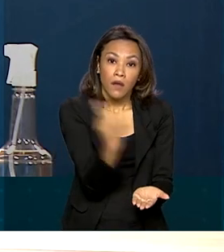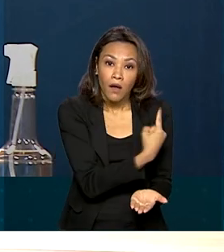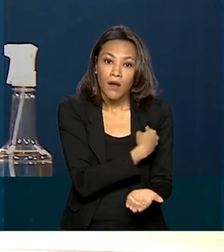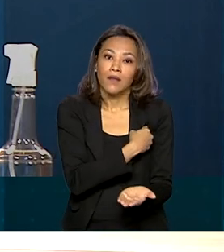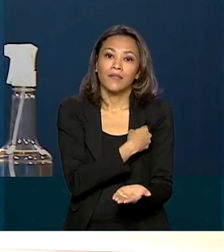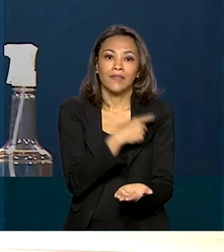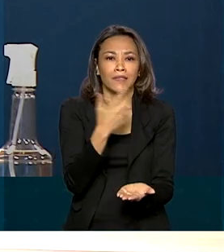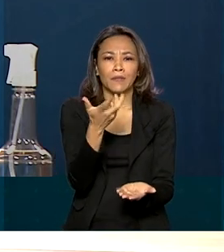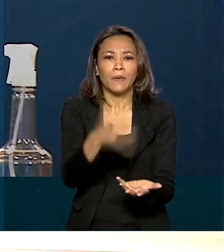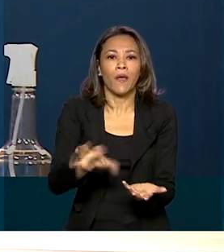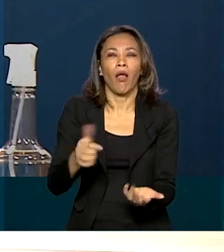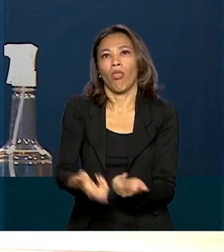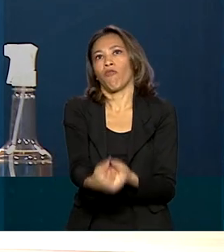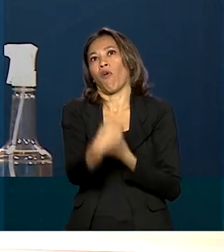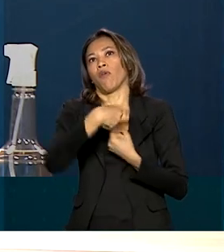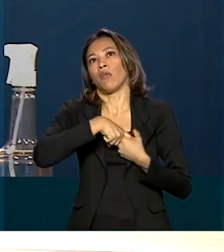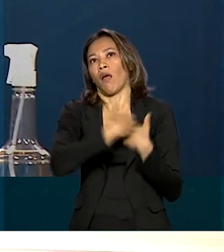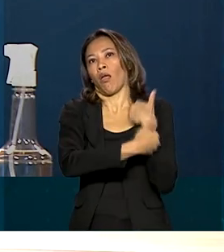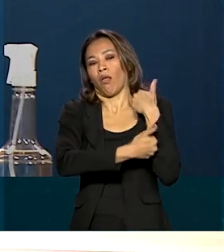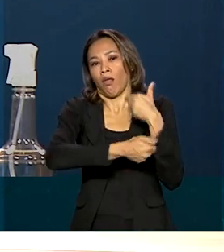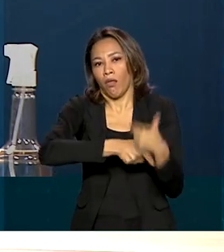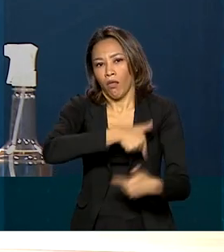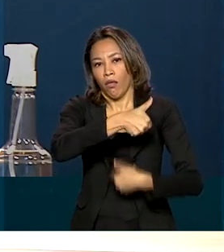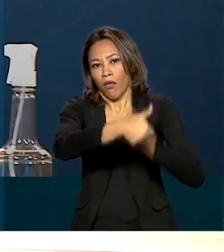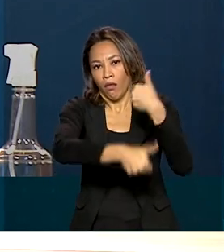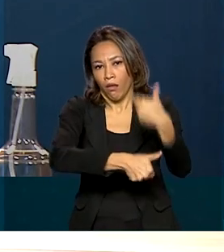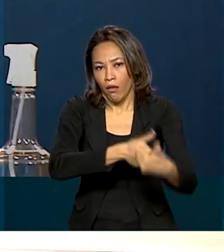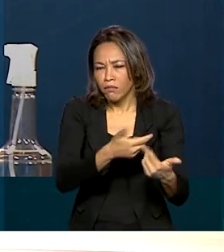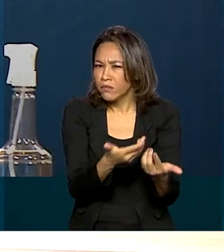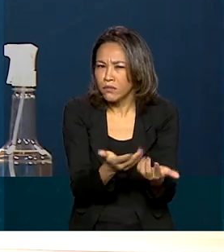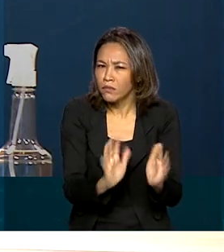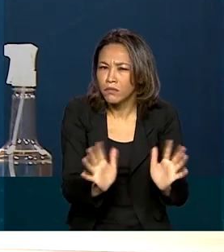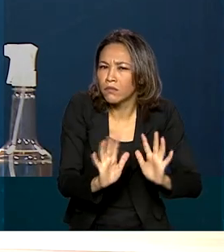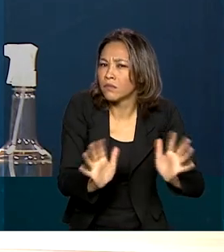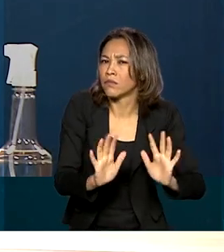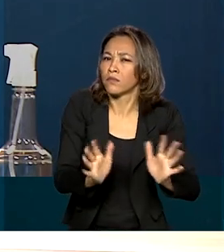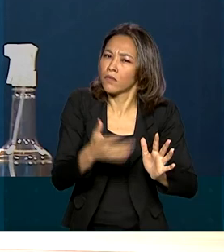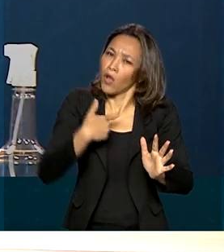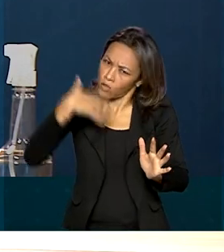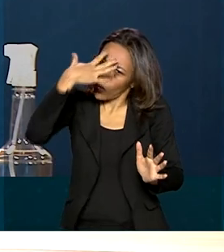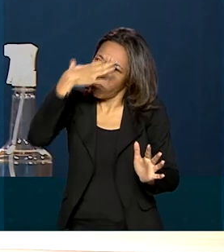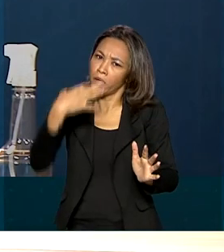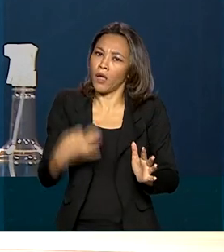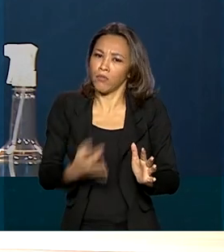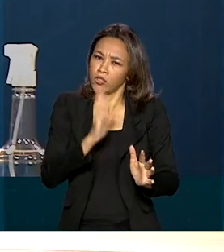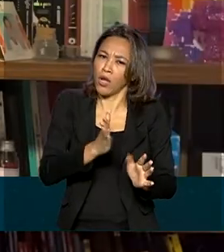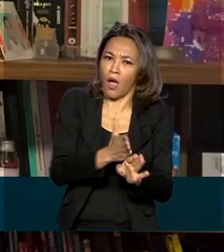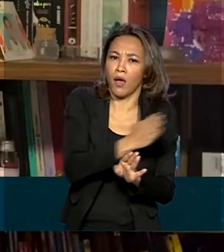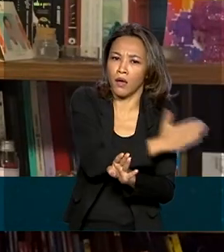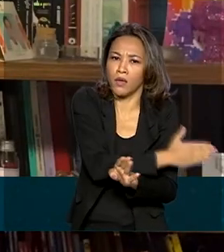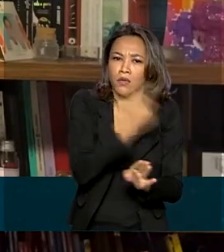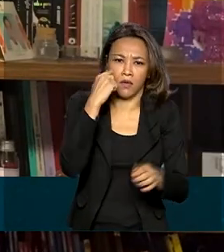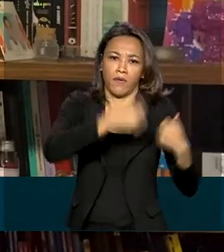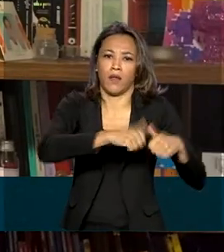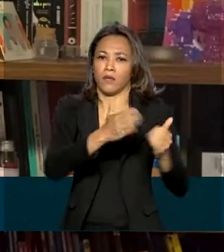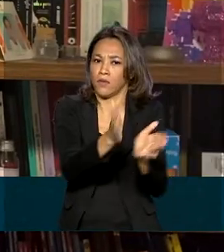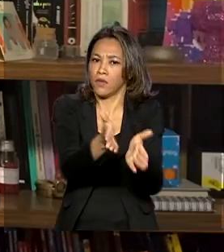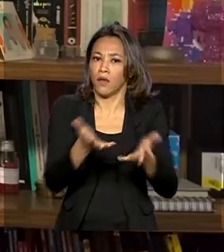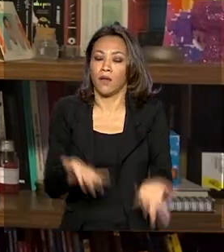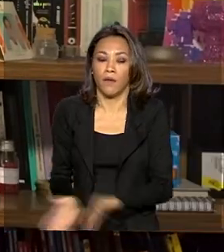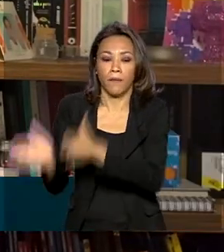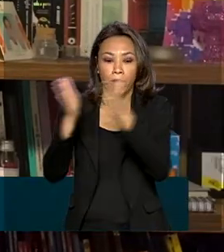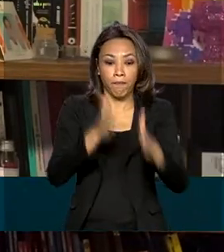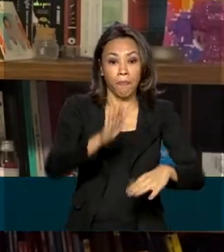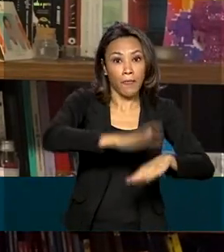quer fazer retrabalho. A gente não quer analisar algo que nós entendemos que já foi analisado. A decisão pode